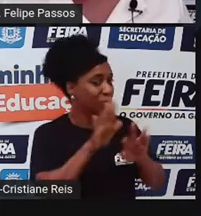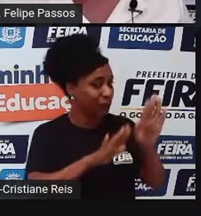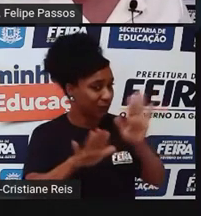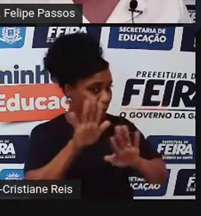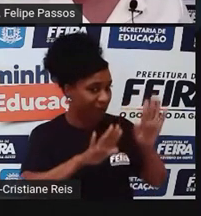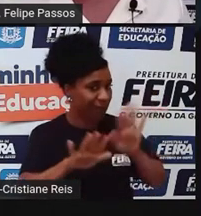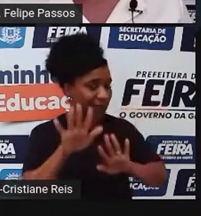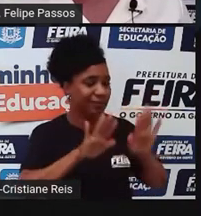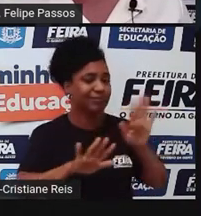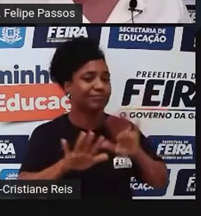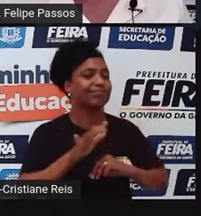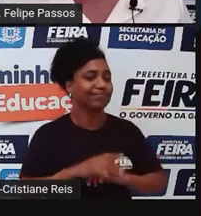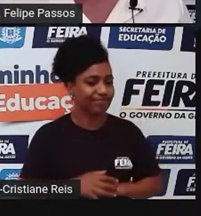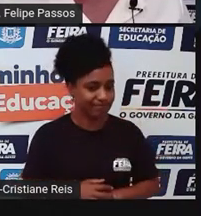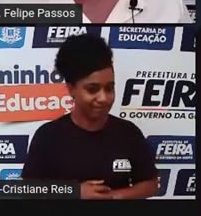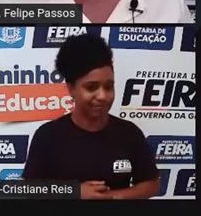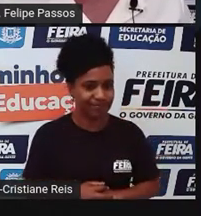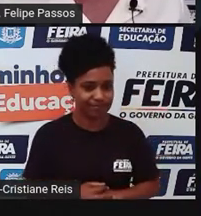cuidado.